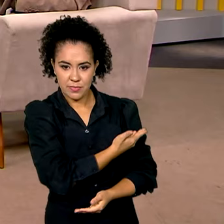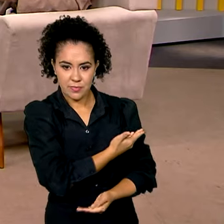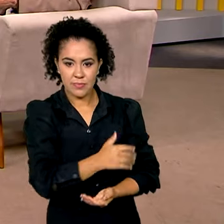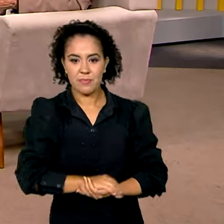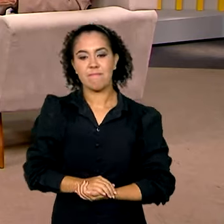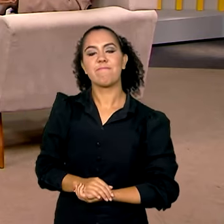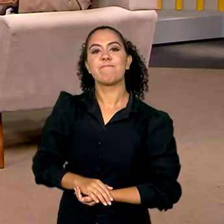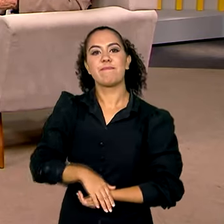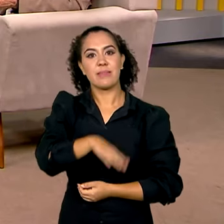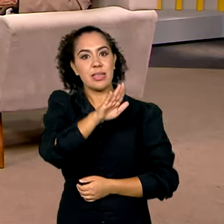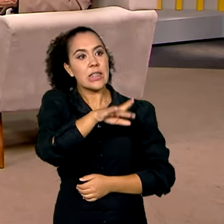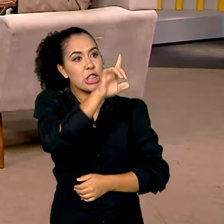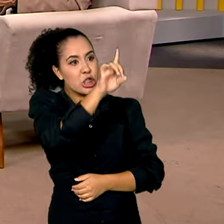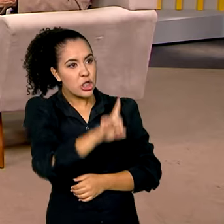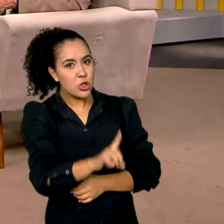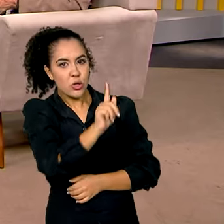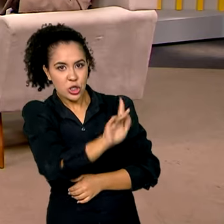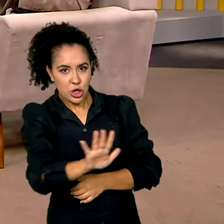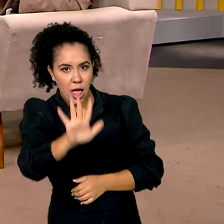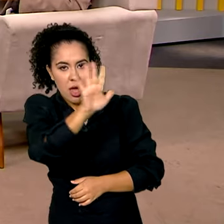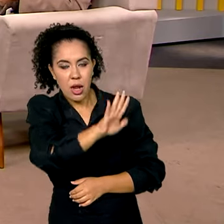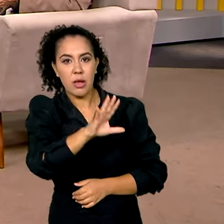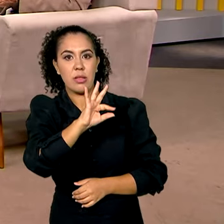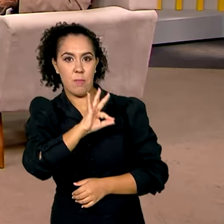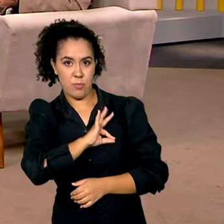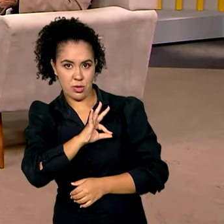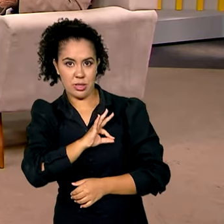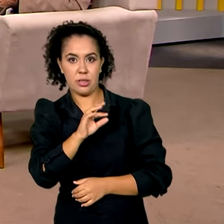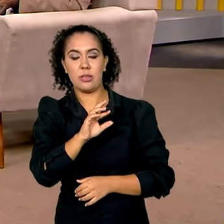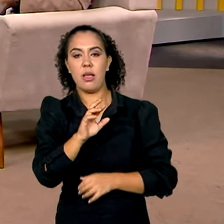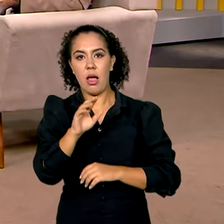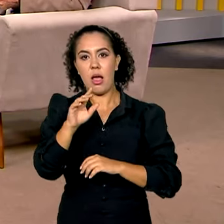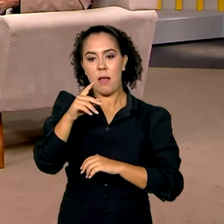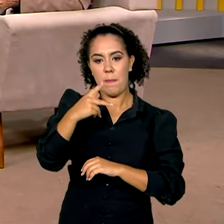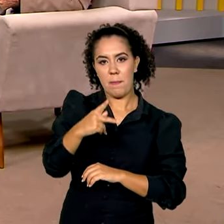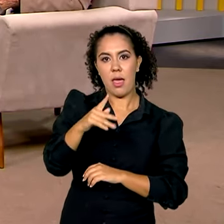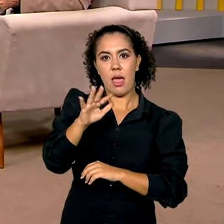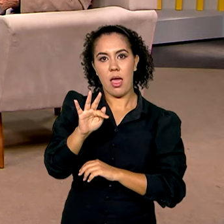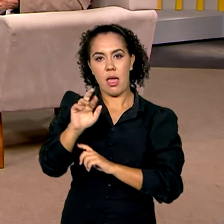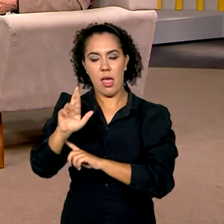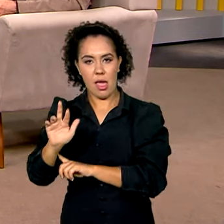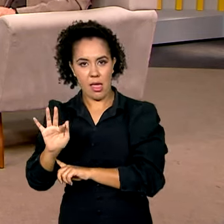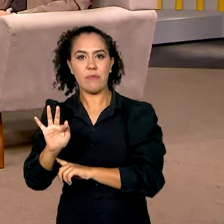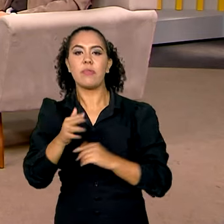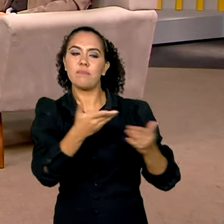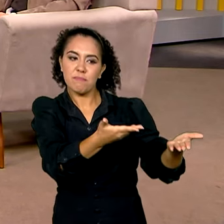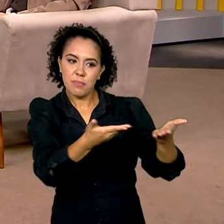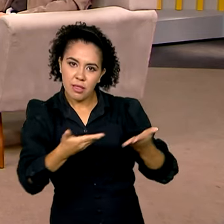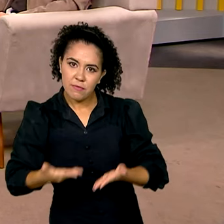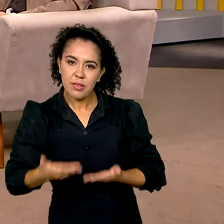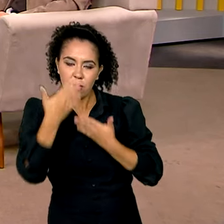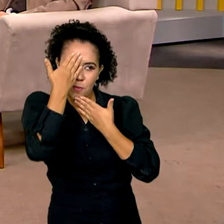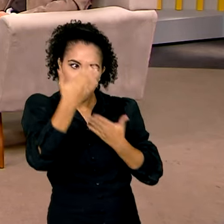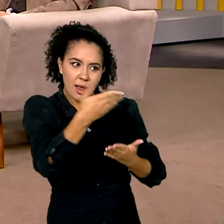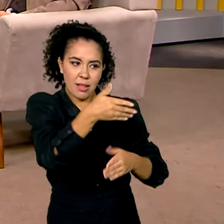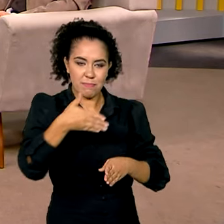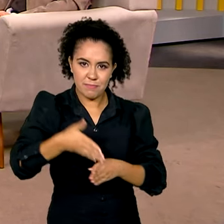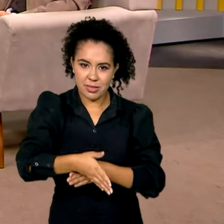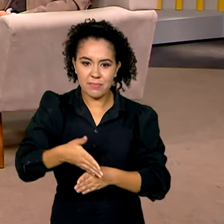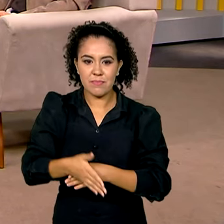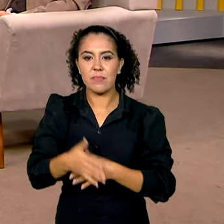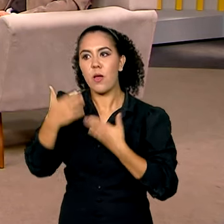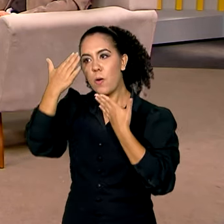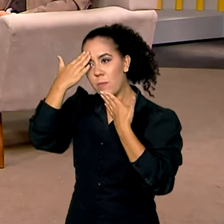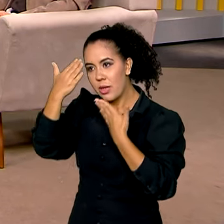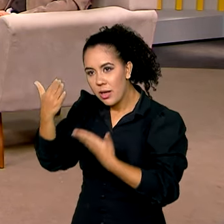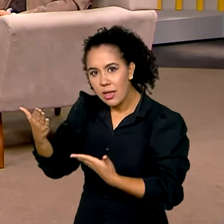Diretor-geral da Polícia Rodoviária Federal, Antônio Fernando Oliveira, seja bem-vindo ao Brasil em Dia. Muito obrigado pela sua presença. Muito obrigado.